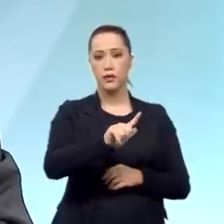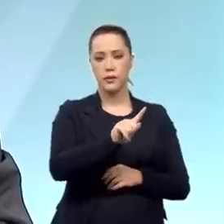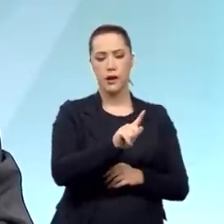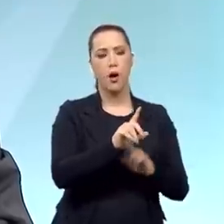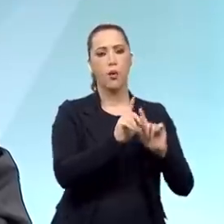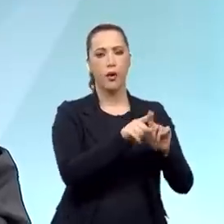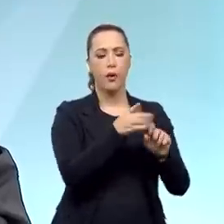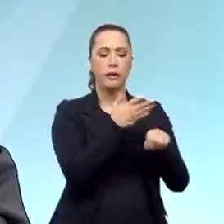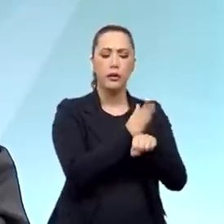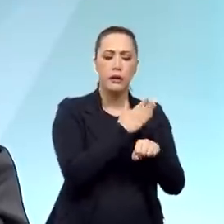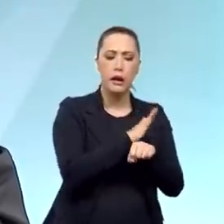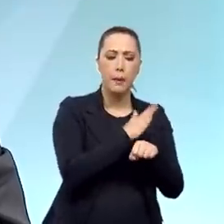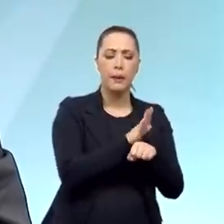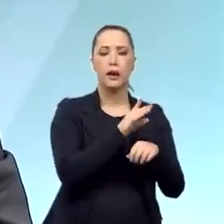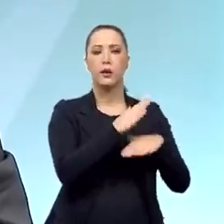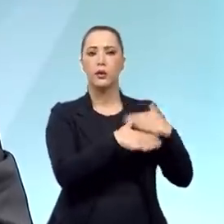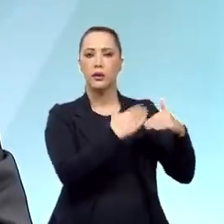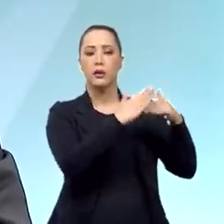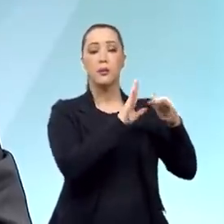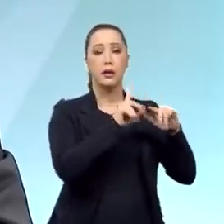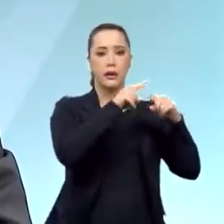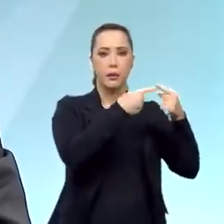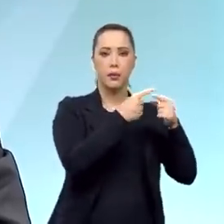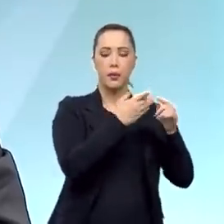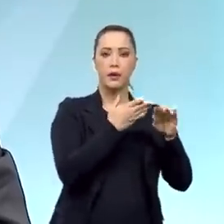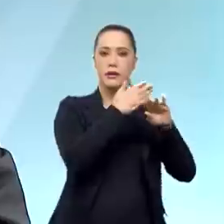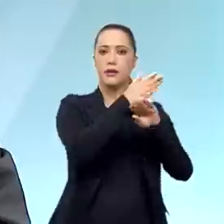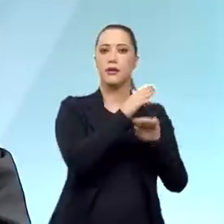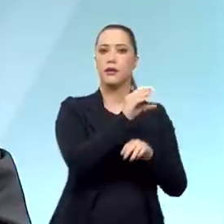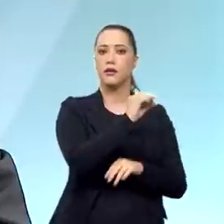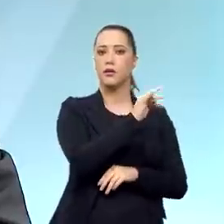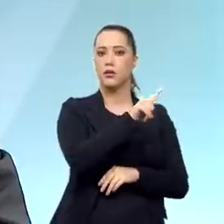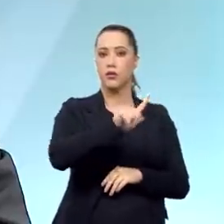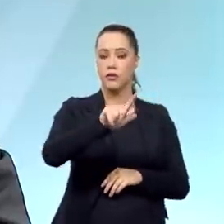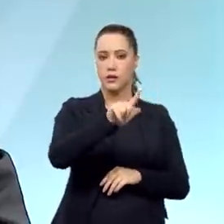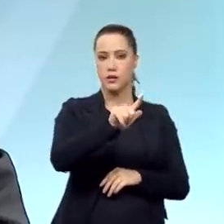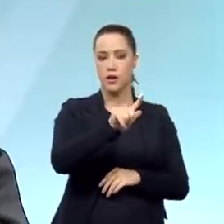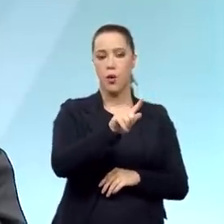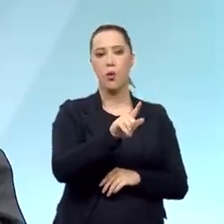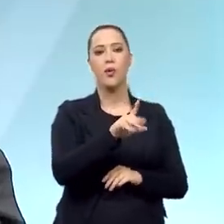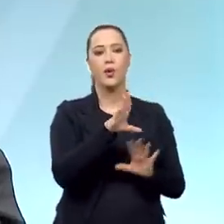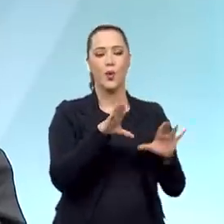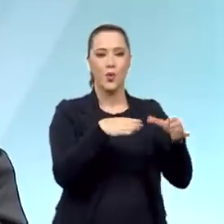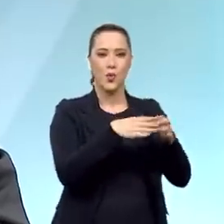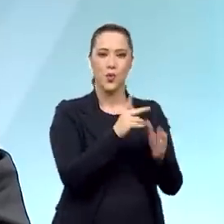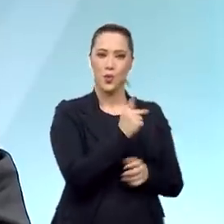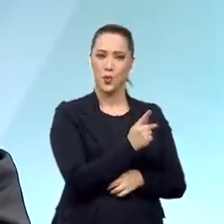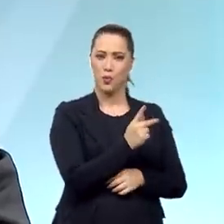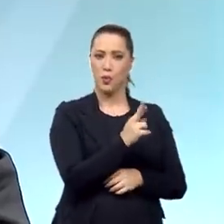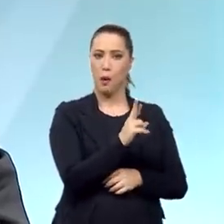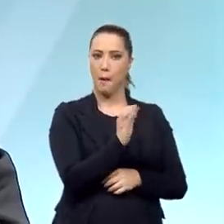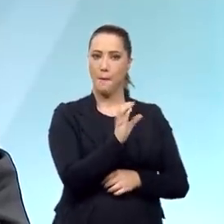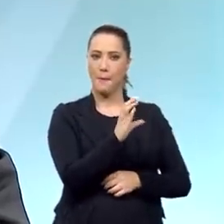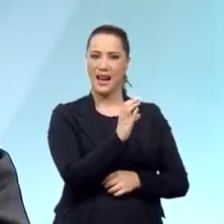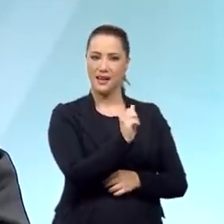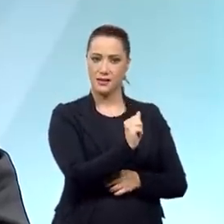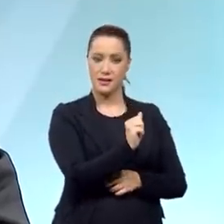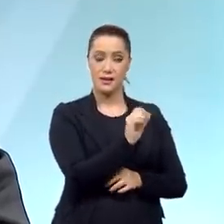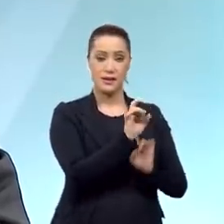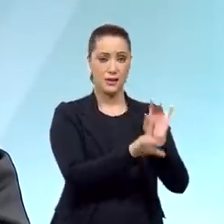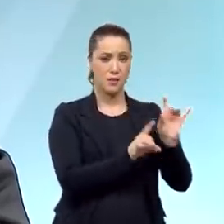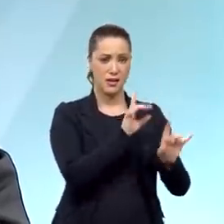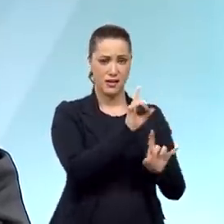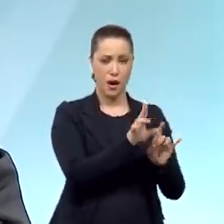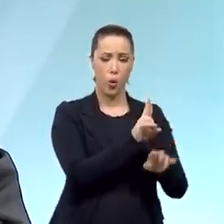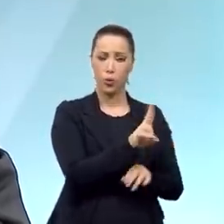sargento, ou que vai se formar oficial. Então, eles são considerados praças especiais. Então, quando naquela época